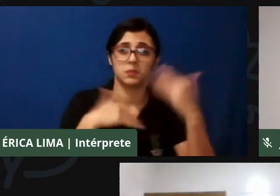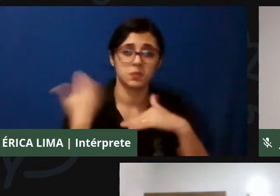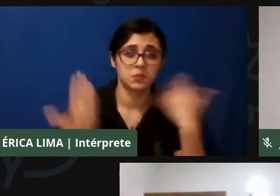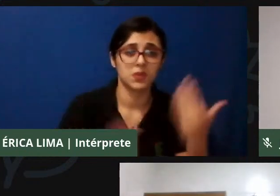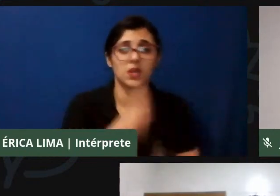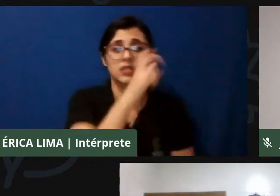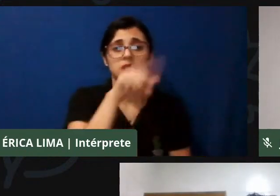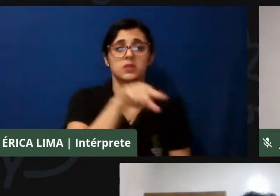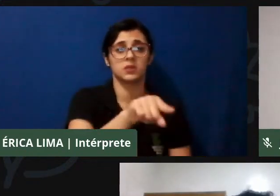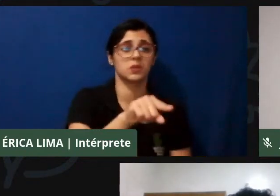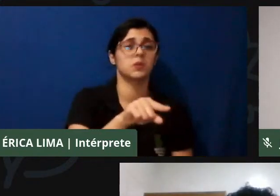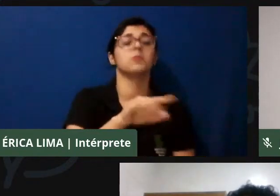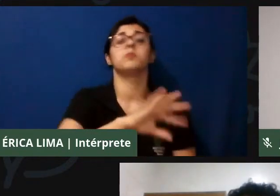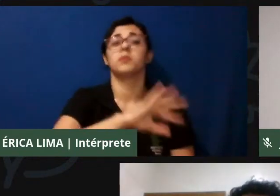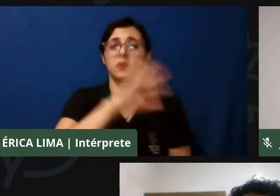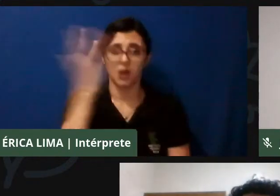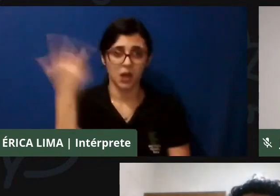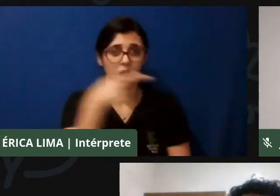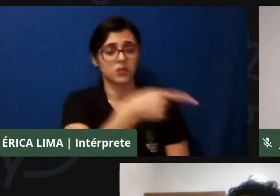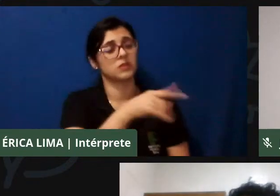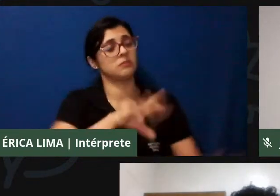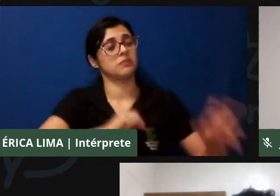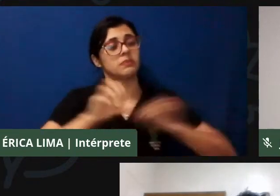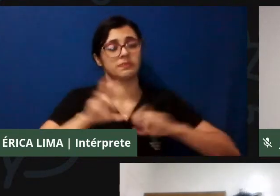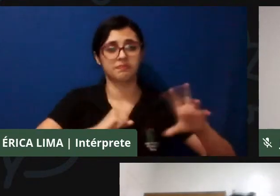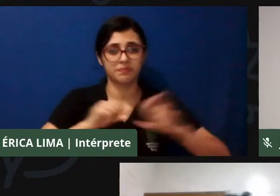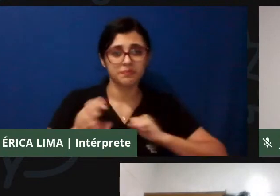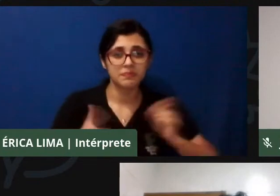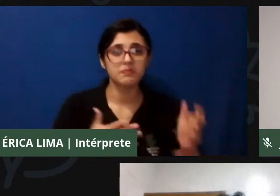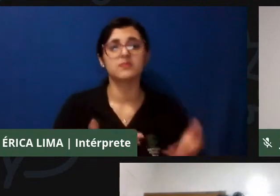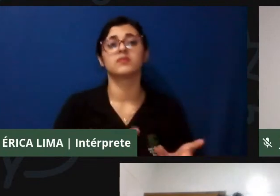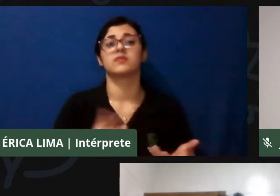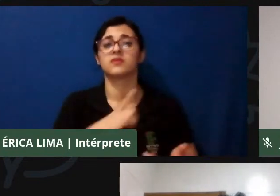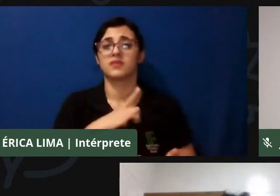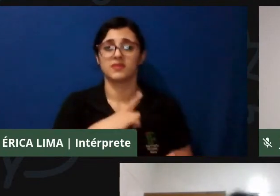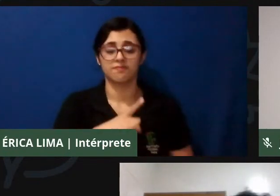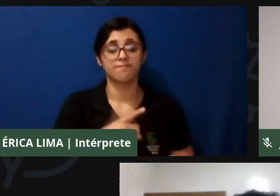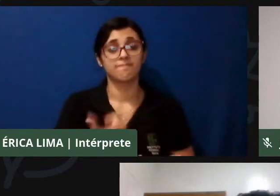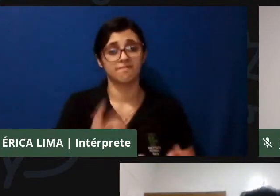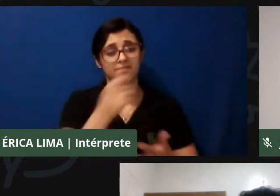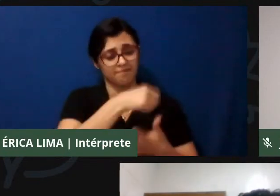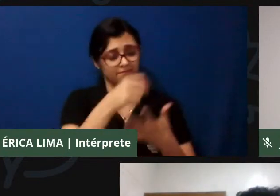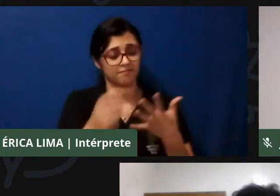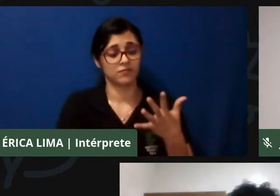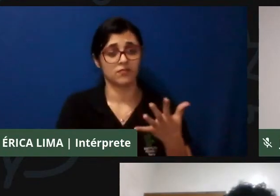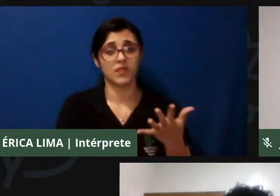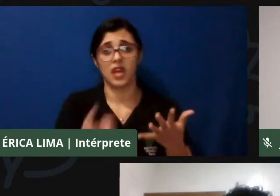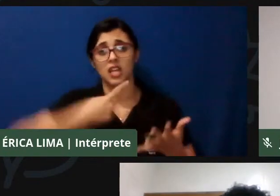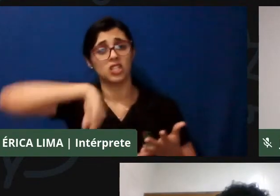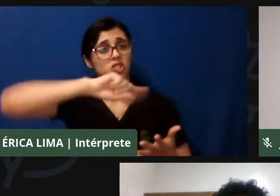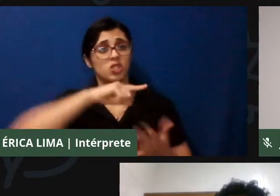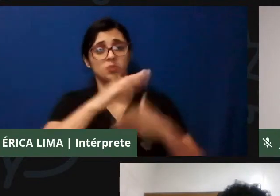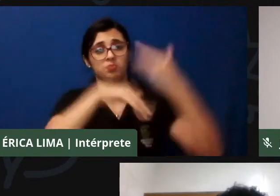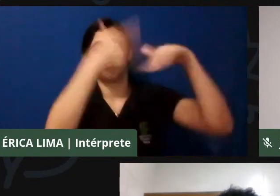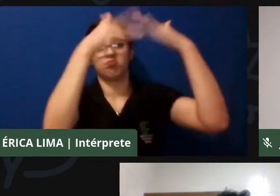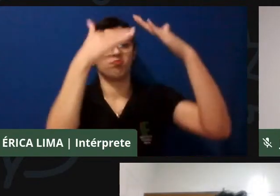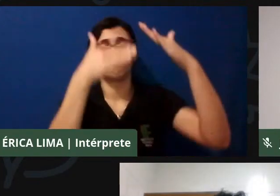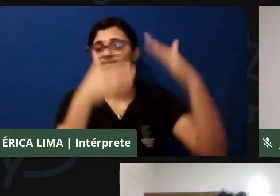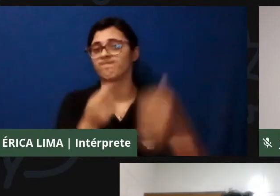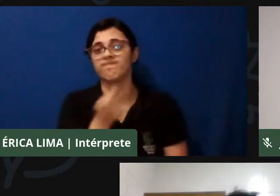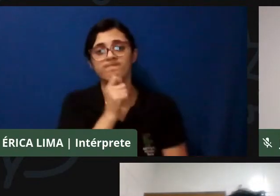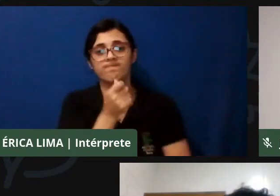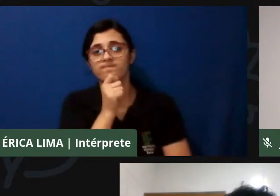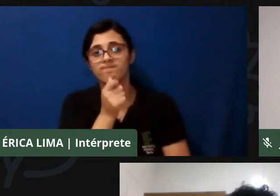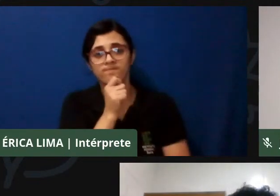monitoramento. E, pasmem, a gente não teve aqui um avanço muito grande, felizmente, da COVID em comunidades